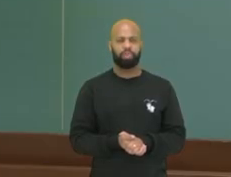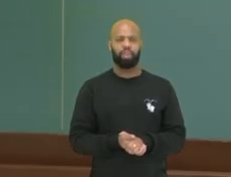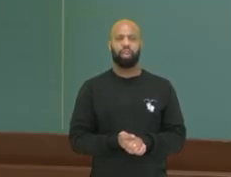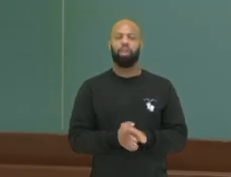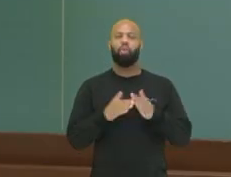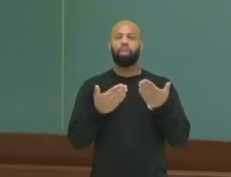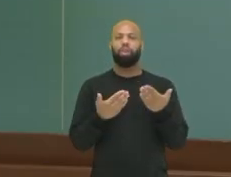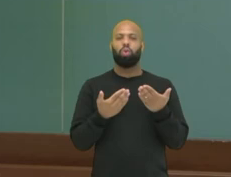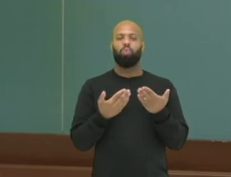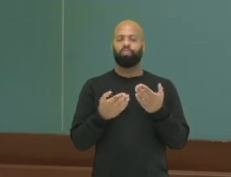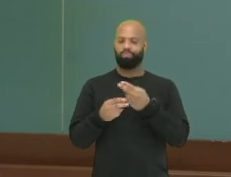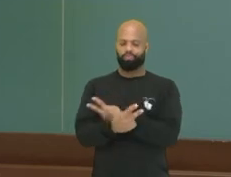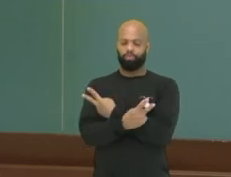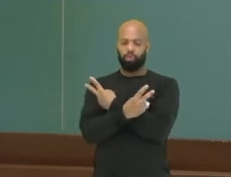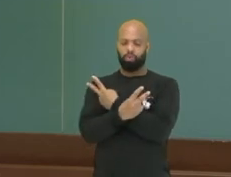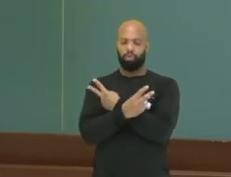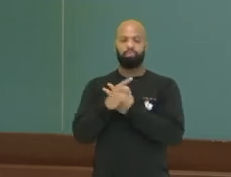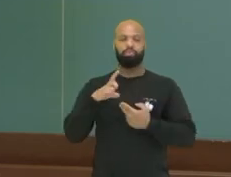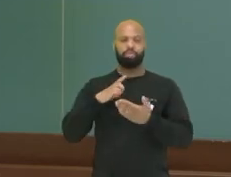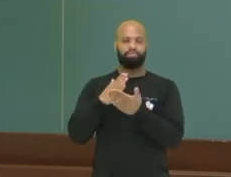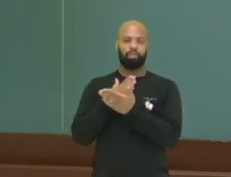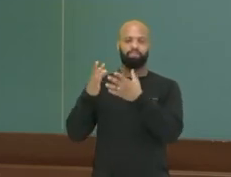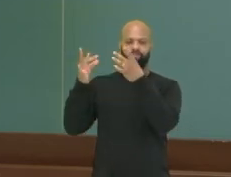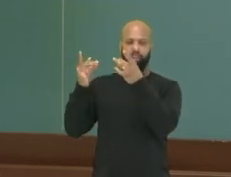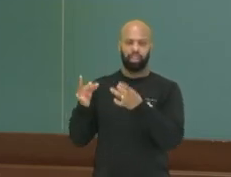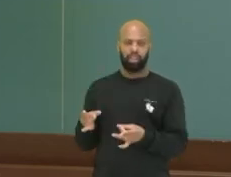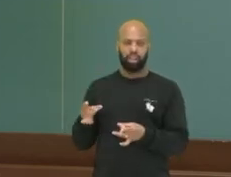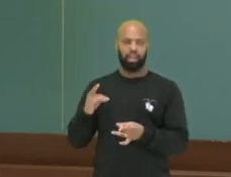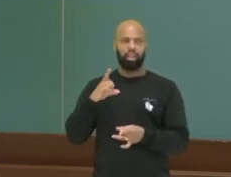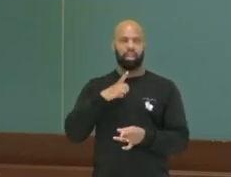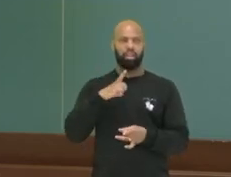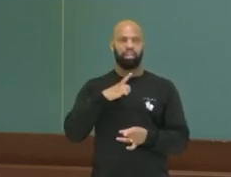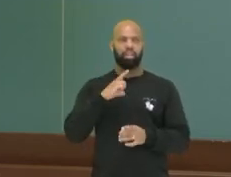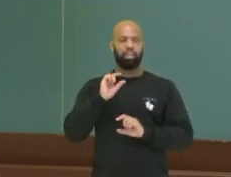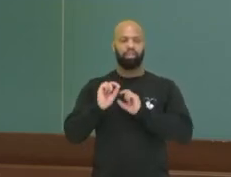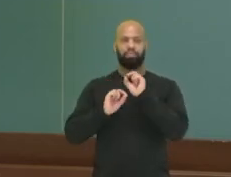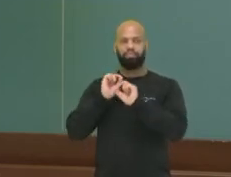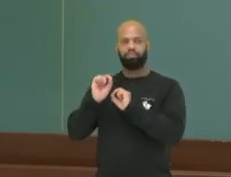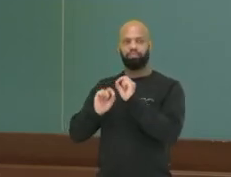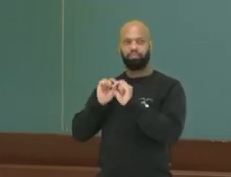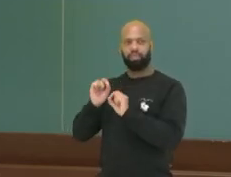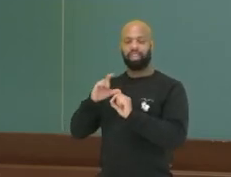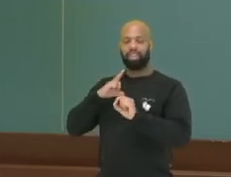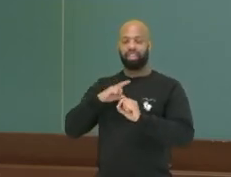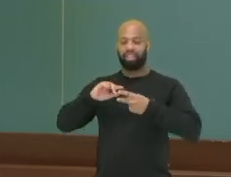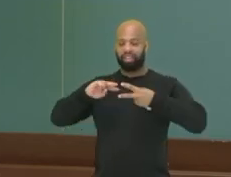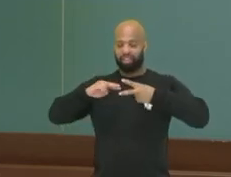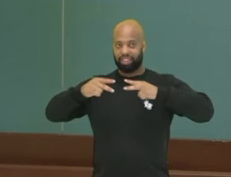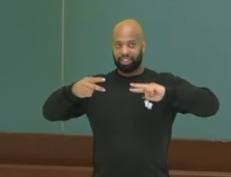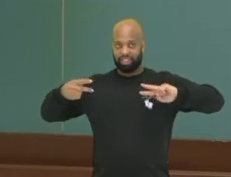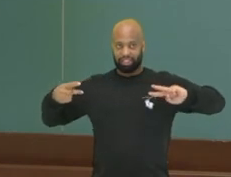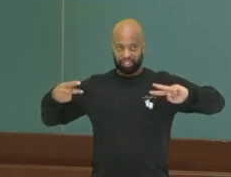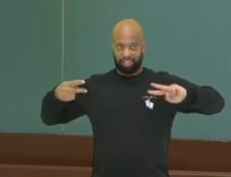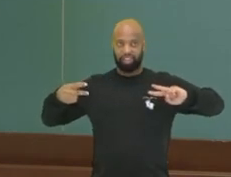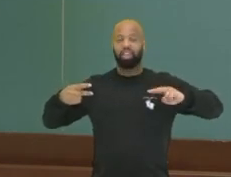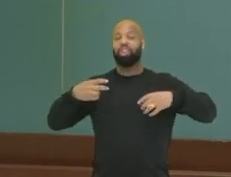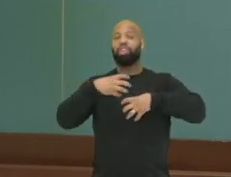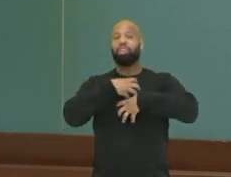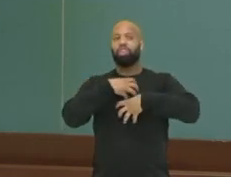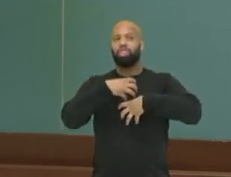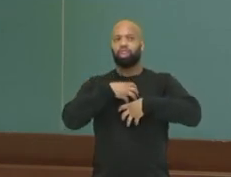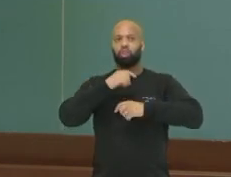O cromossomo apresenta a estrutura filamentosa de DNA de forma